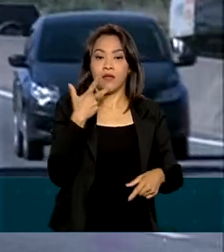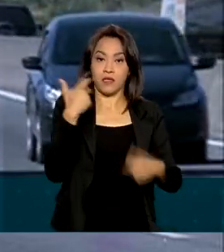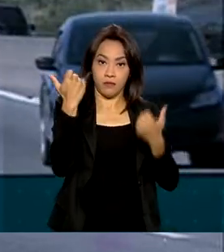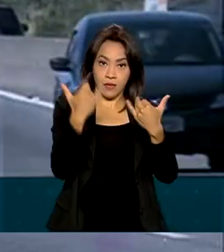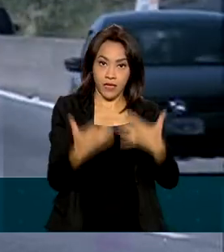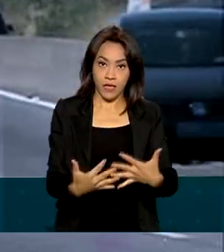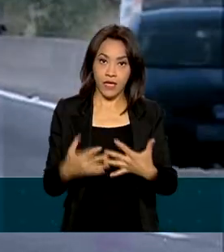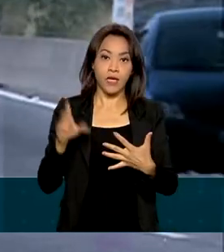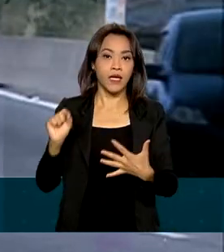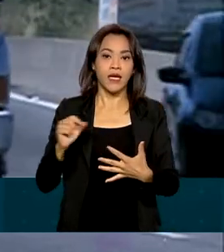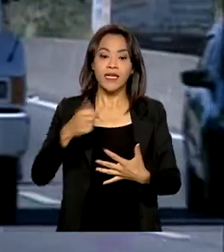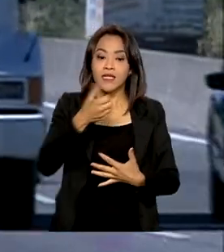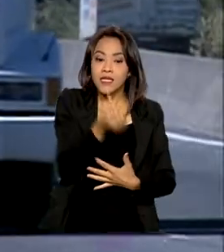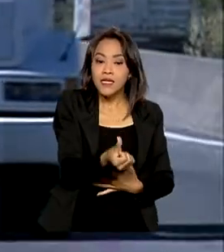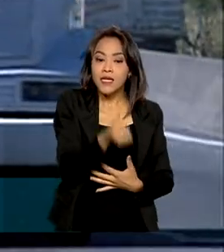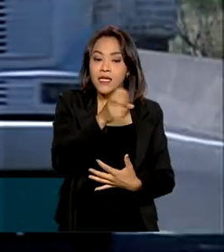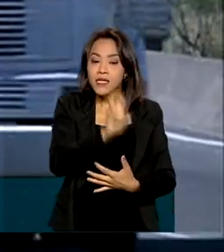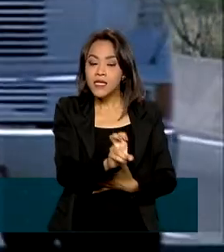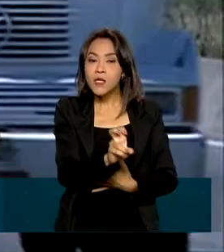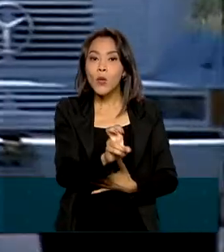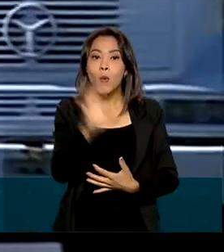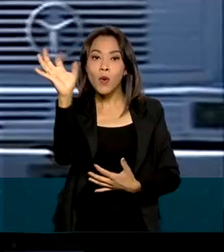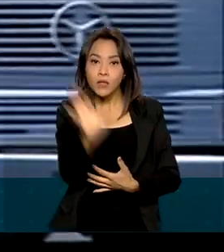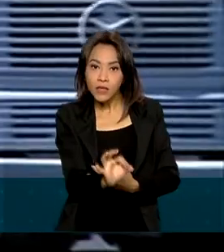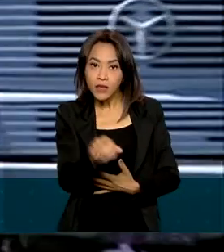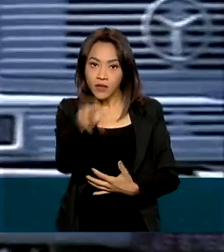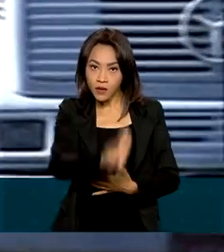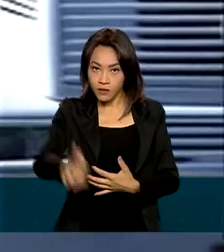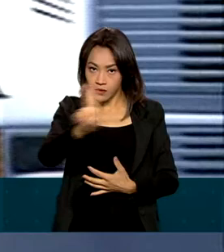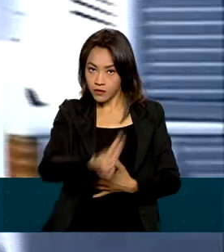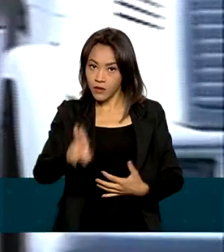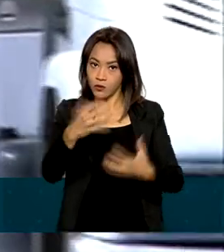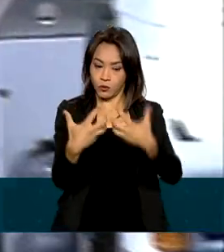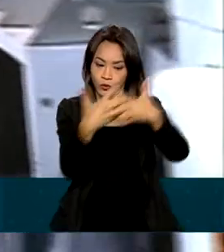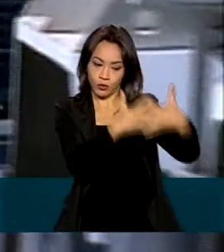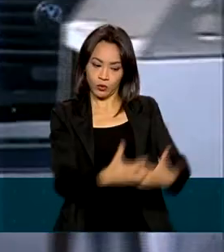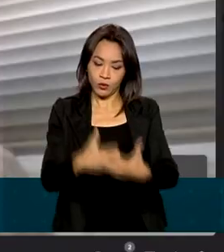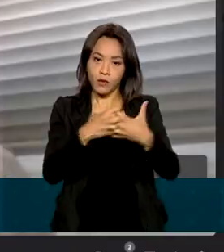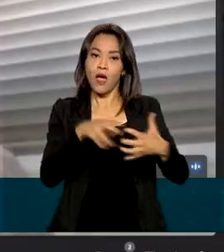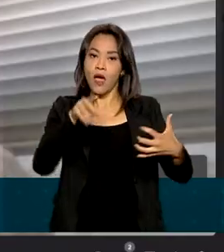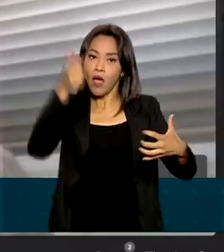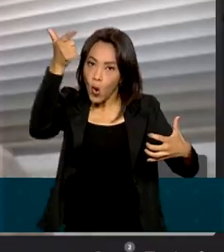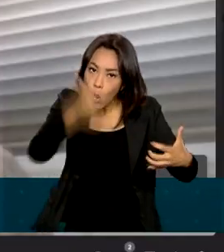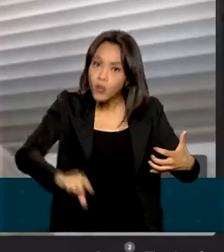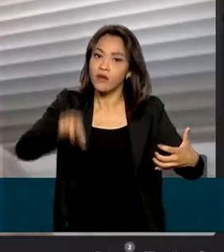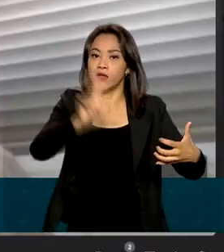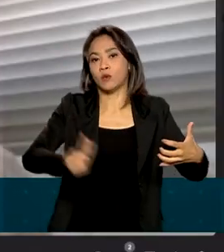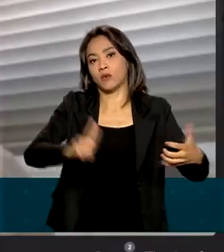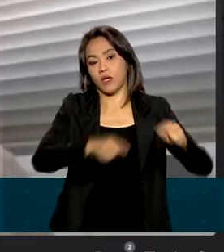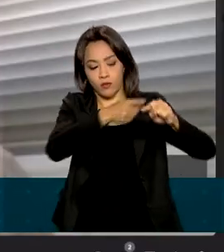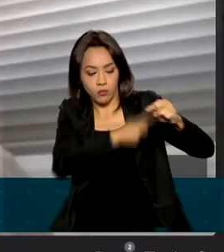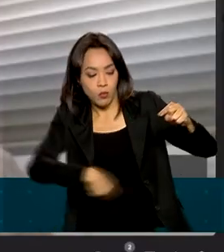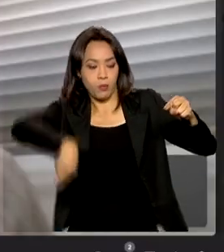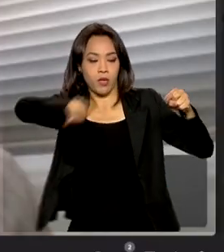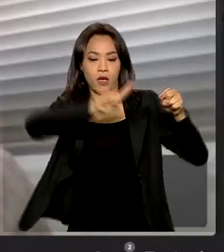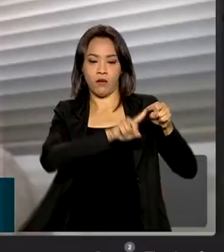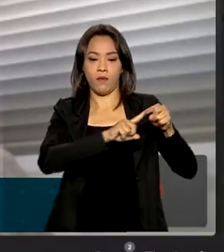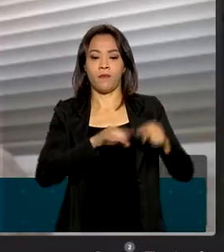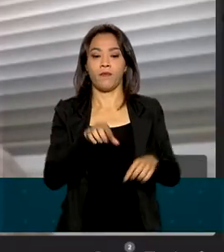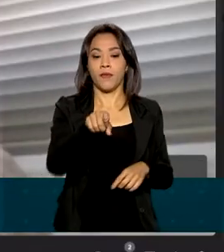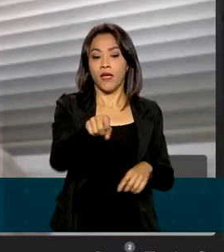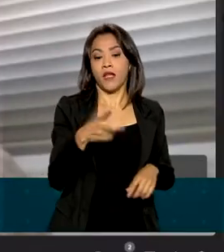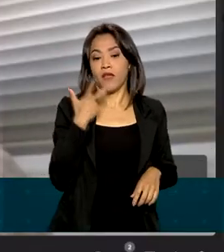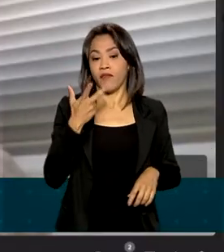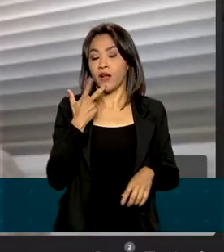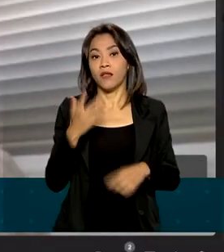% de todos os pneus usados nos grandes veículos são recapiados. A economia para transportador é muito grande. Não